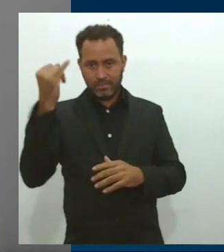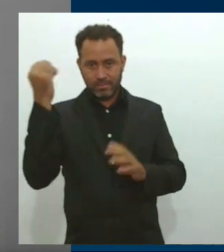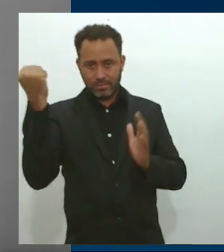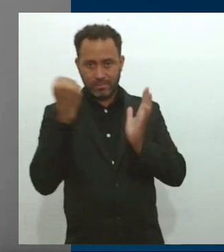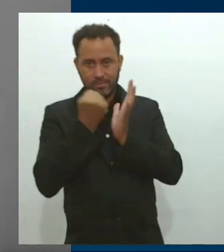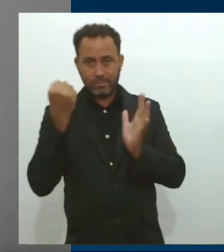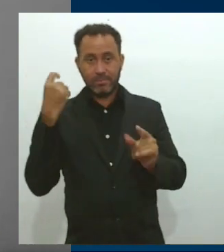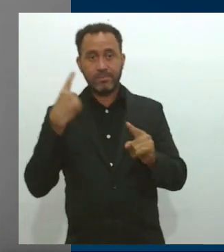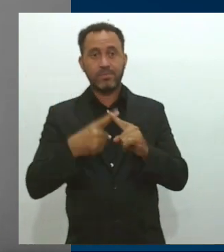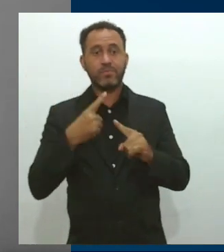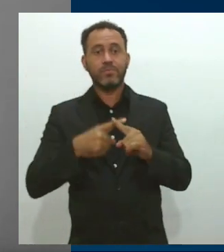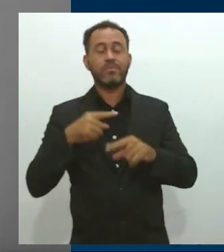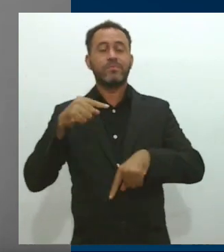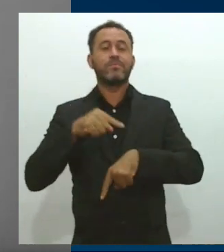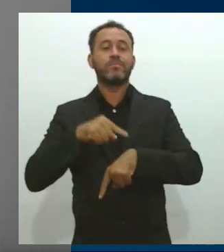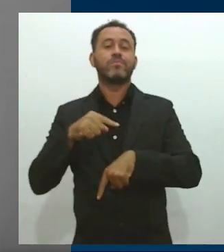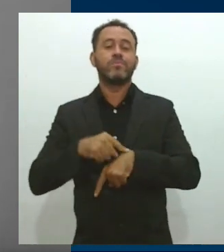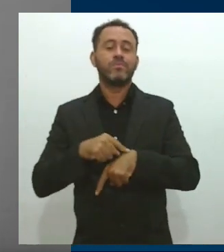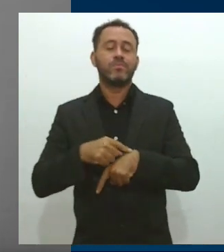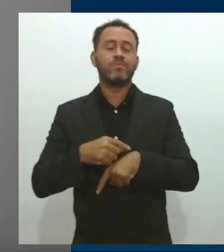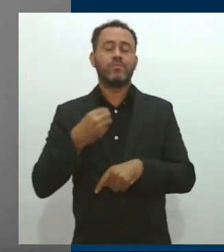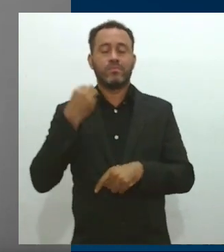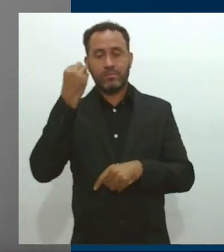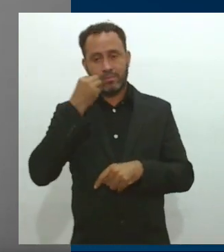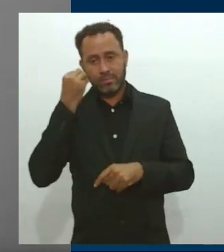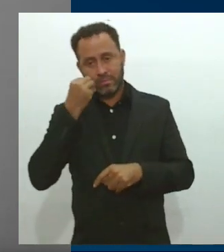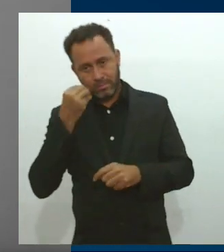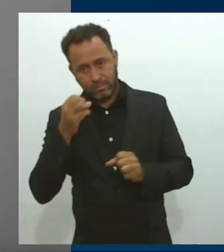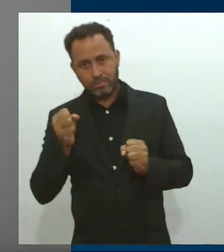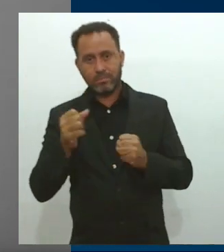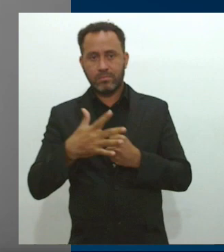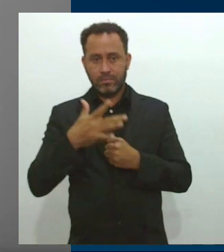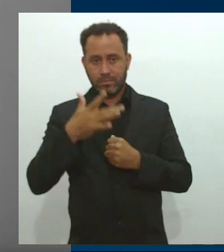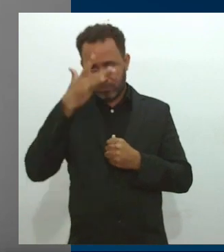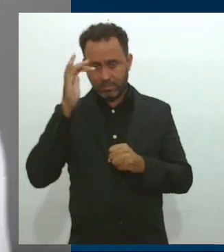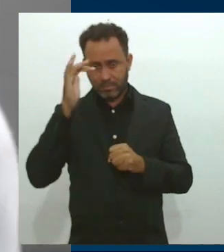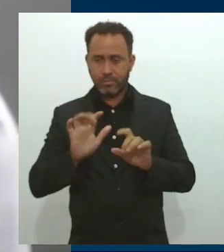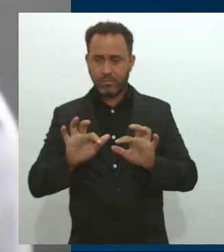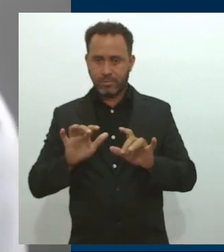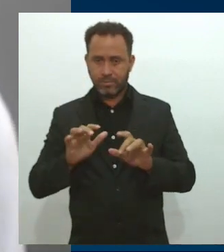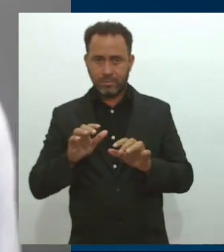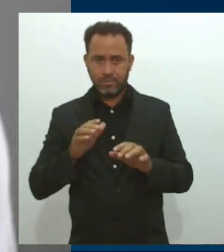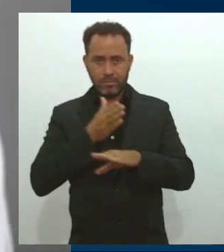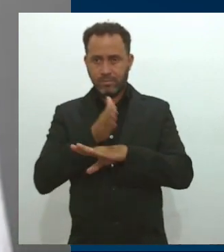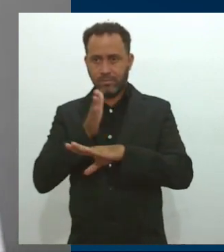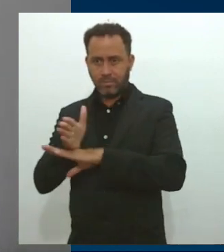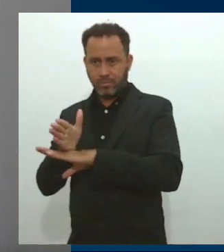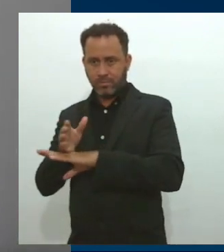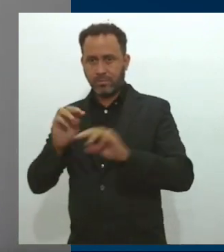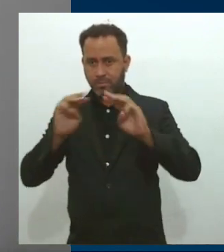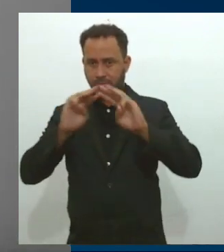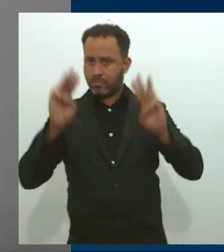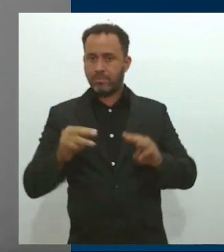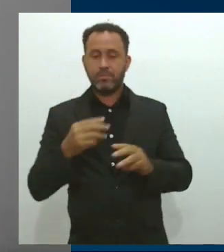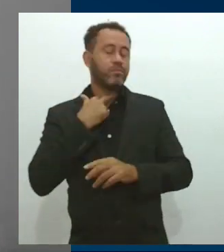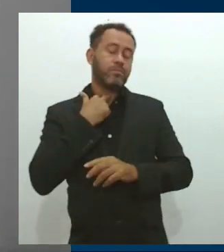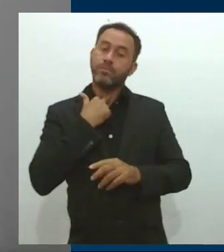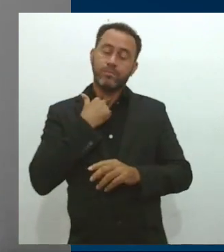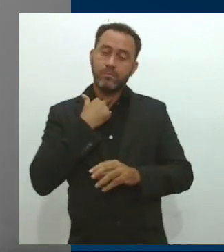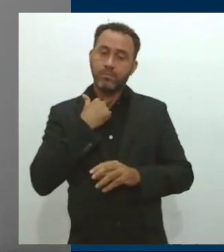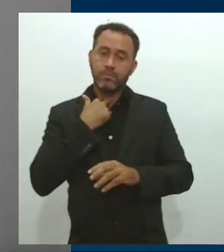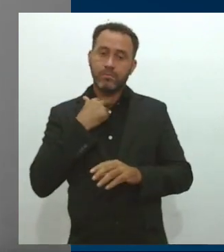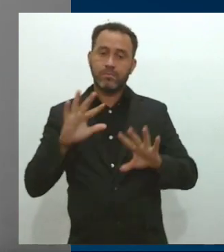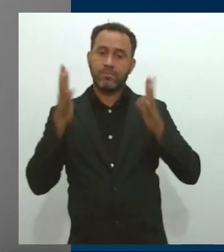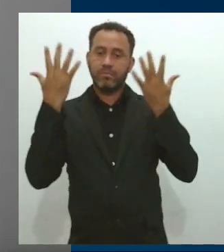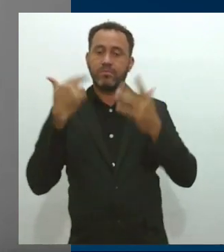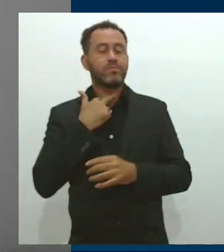por causa do momento que a gente está passando agora, que as pessoas não podem acessar, não podem ir para museus, elas não podem acessar festas